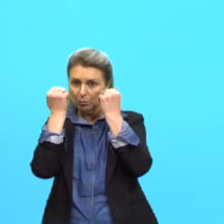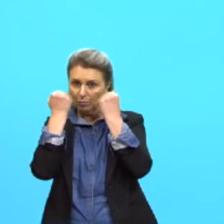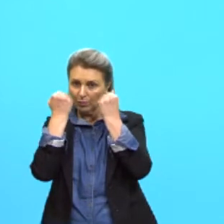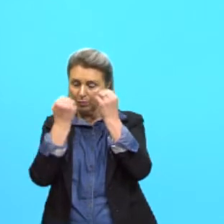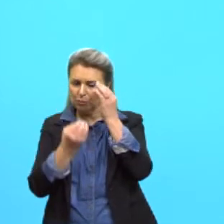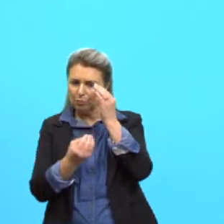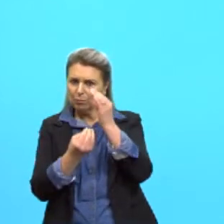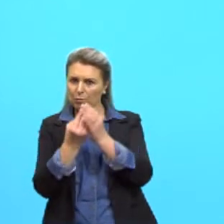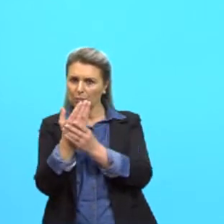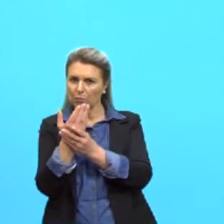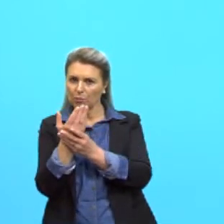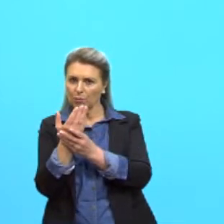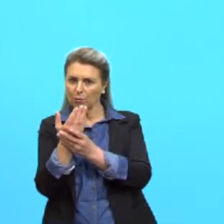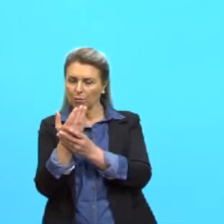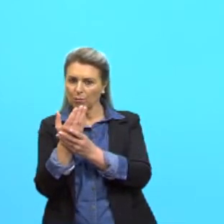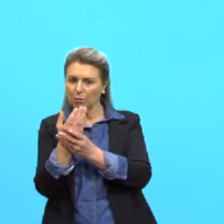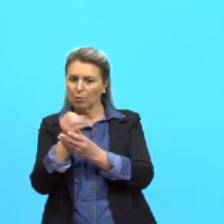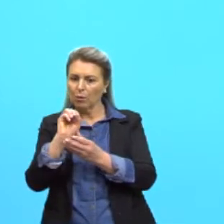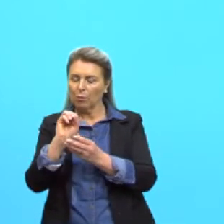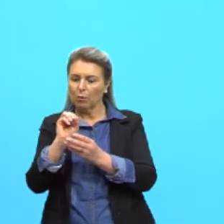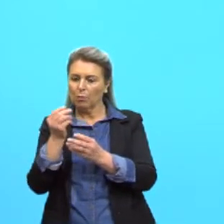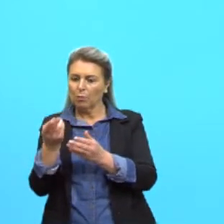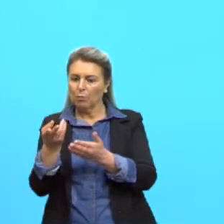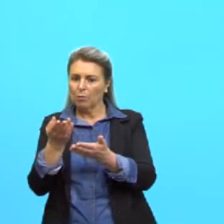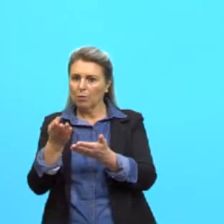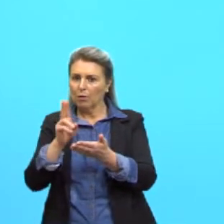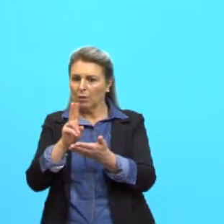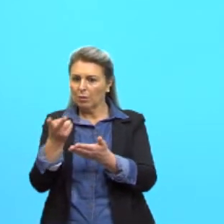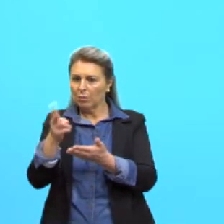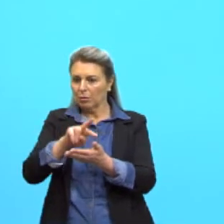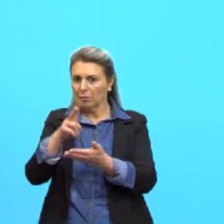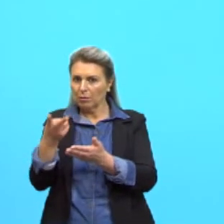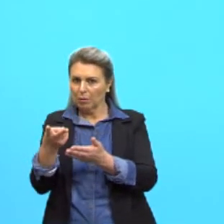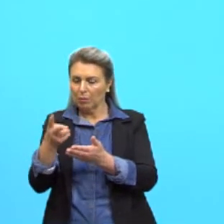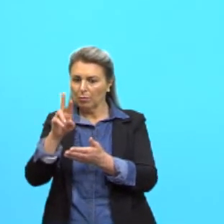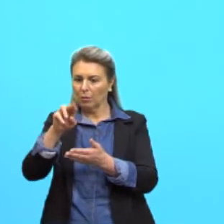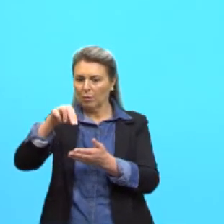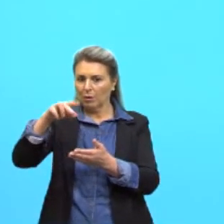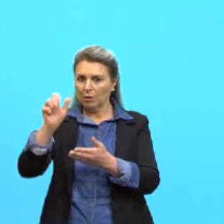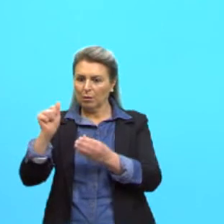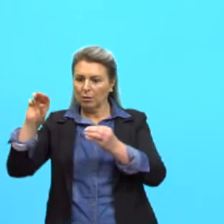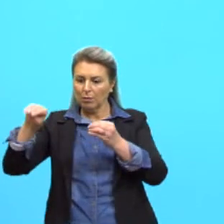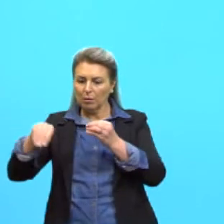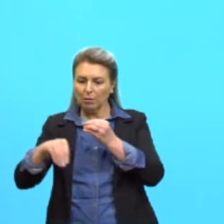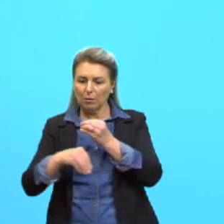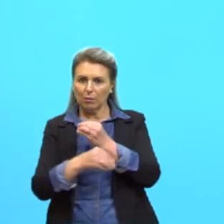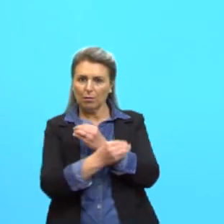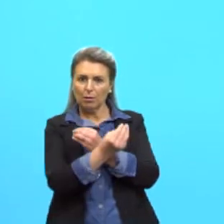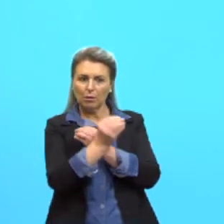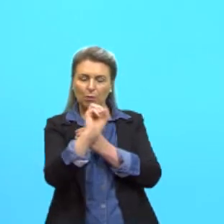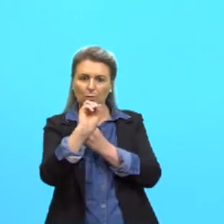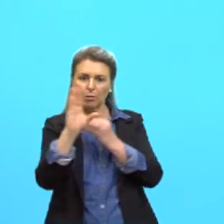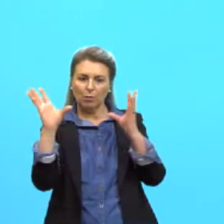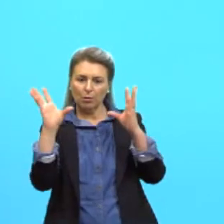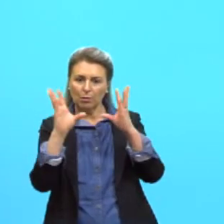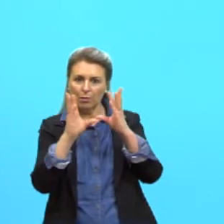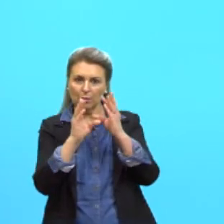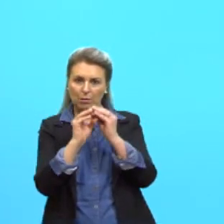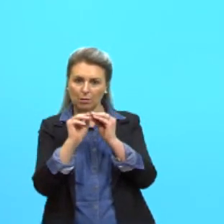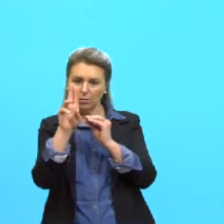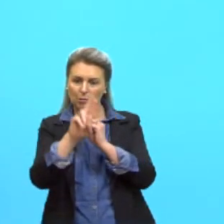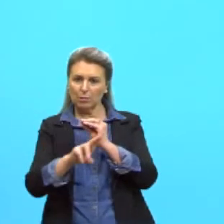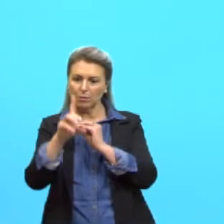Ou letra E, a tradução do RNA mensageiro e a sintetização a partir do